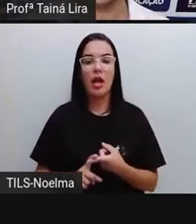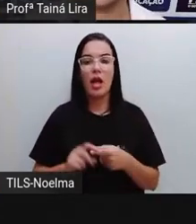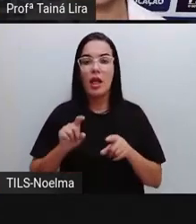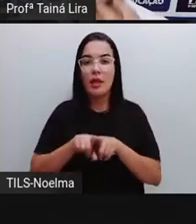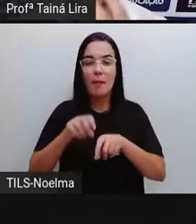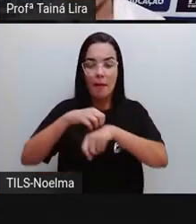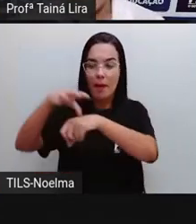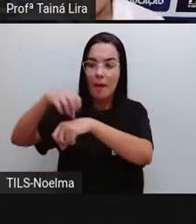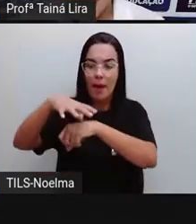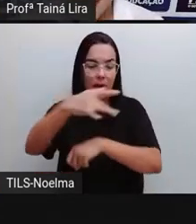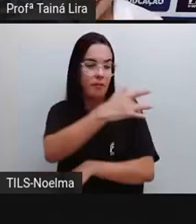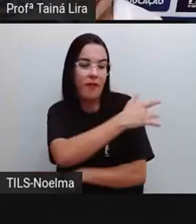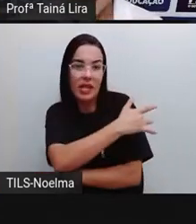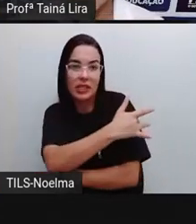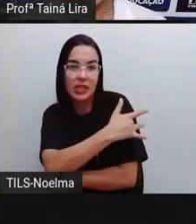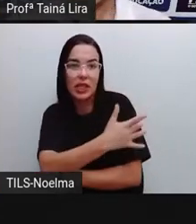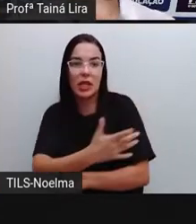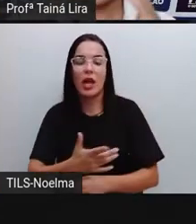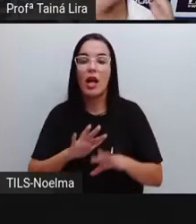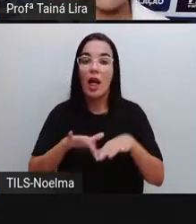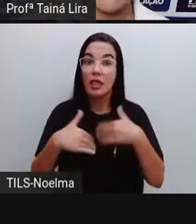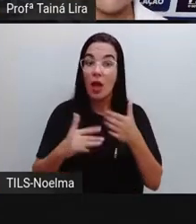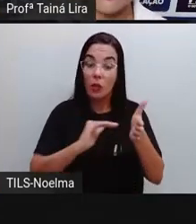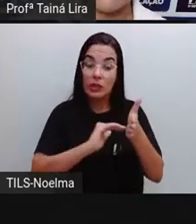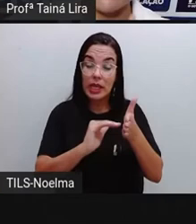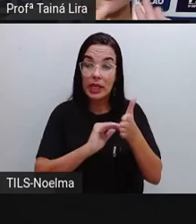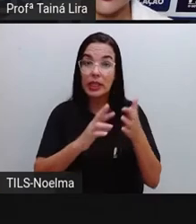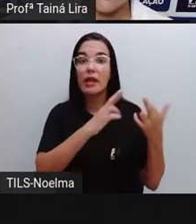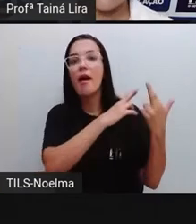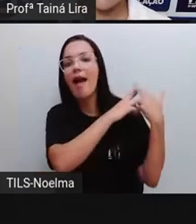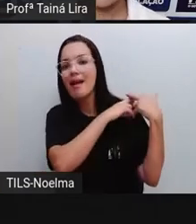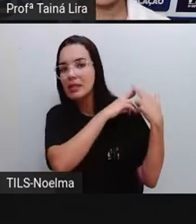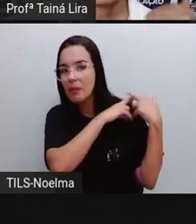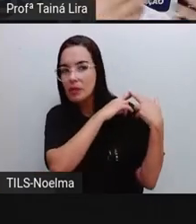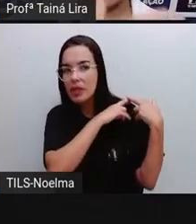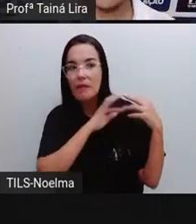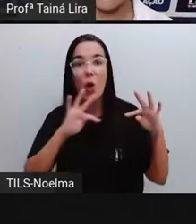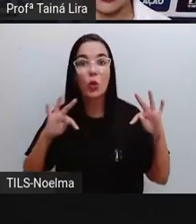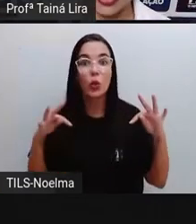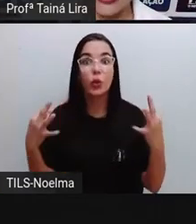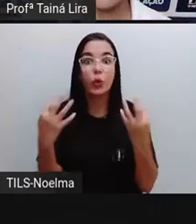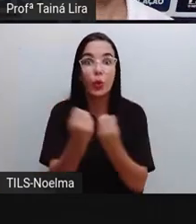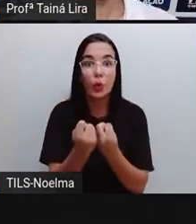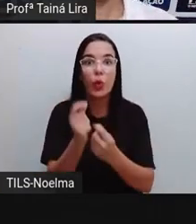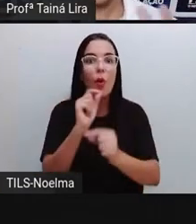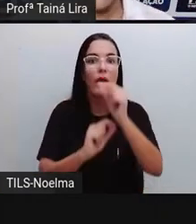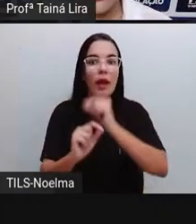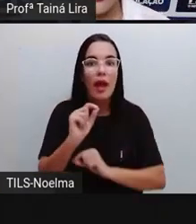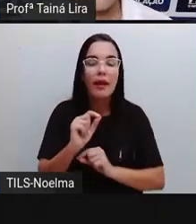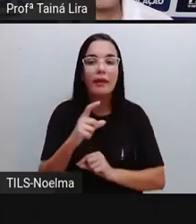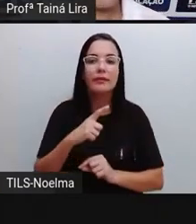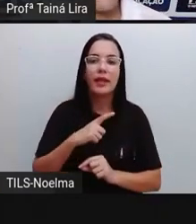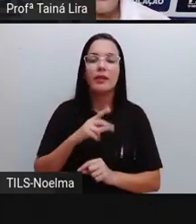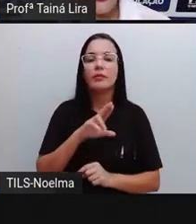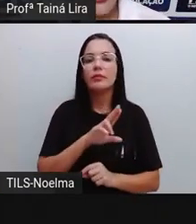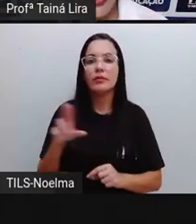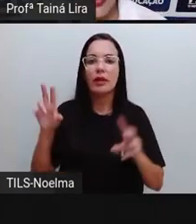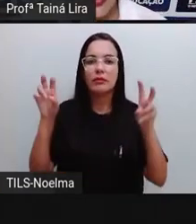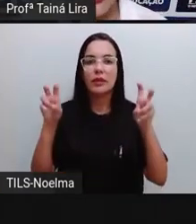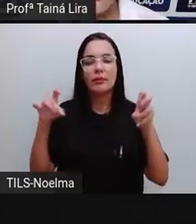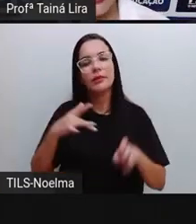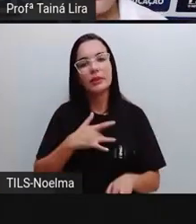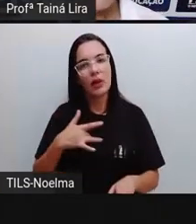vacinas. Então, o secretário, ele é responsável por tudo que se relaciona à saúde no município de Feira de